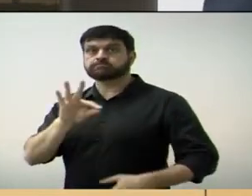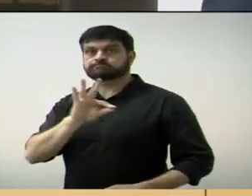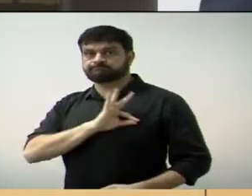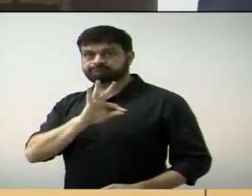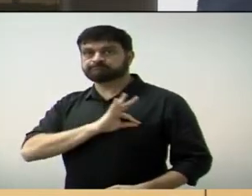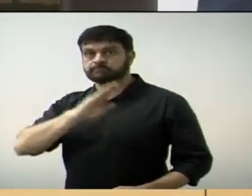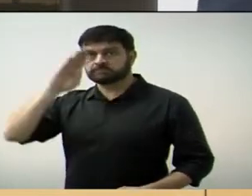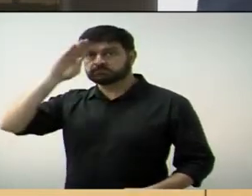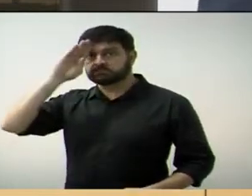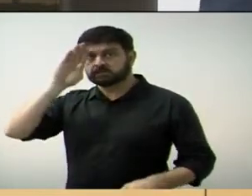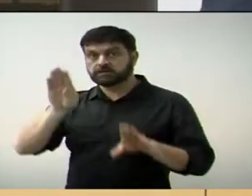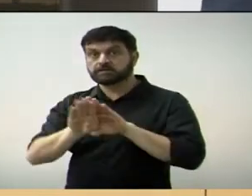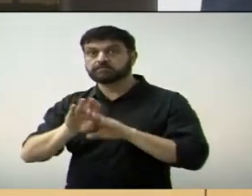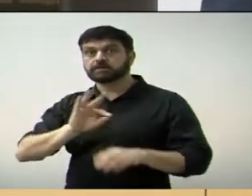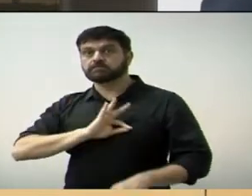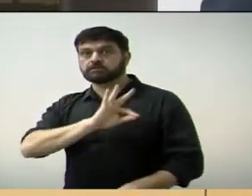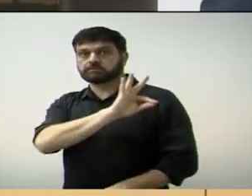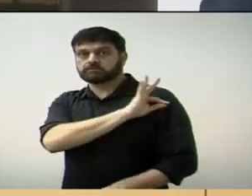da Polícia Militar aqui.